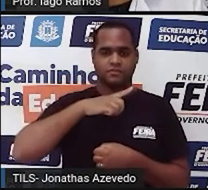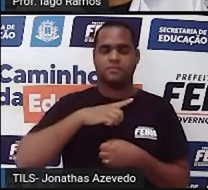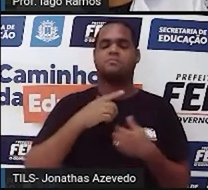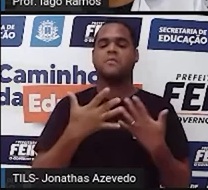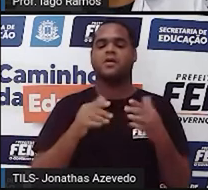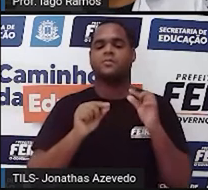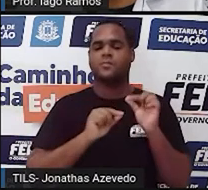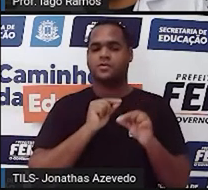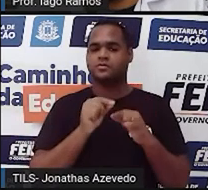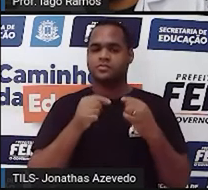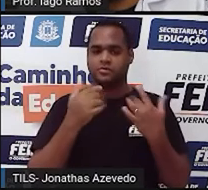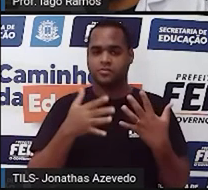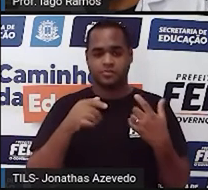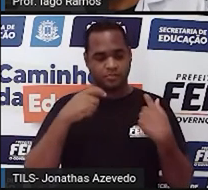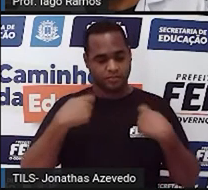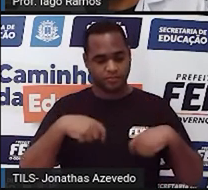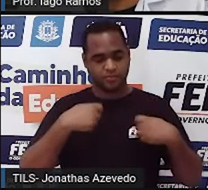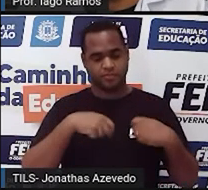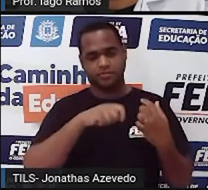fazer? A gente vai preencher